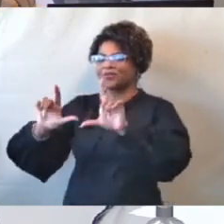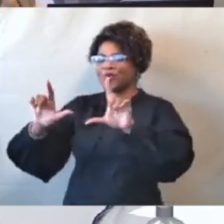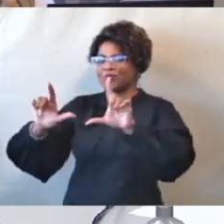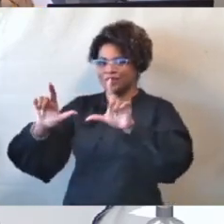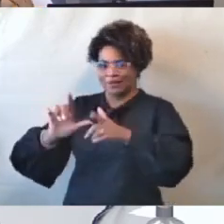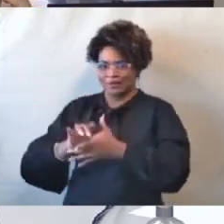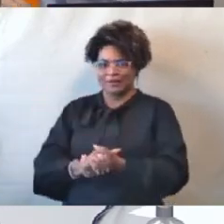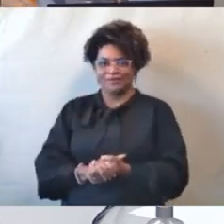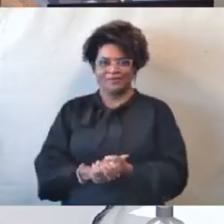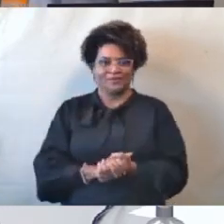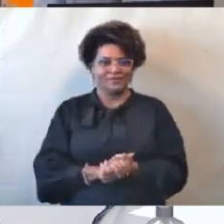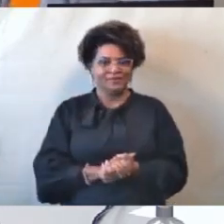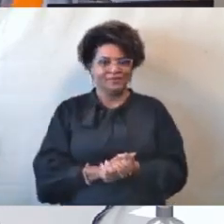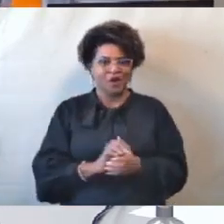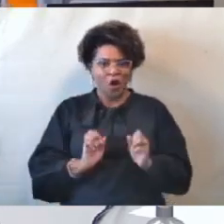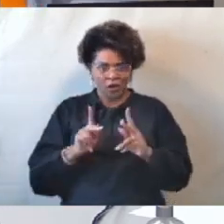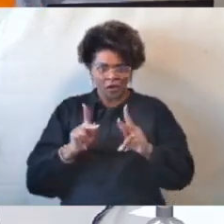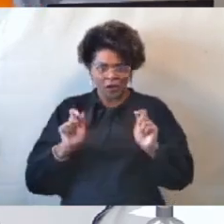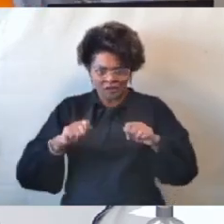Está ok?